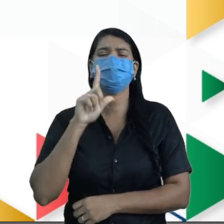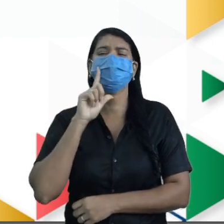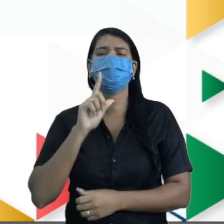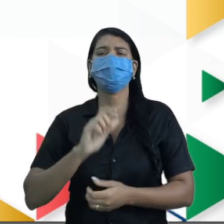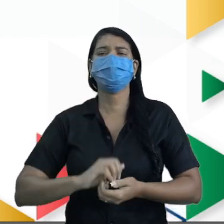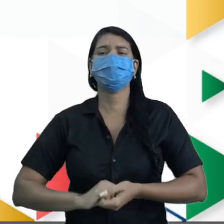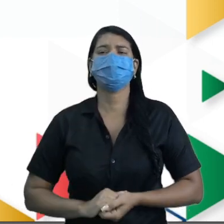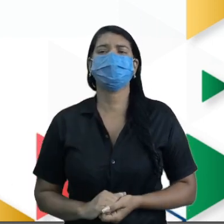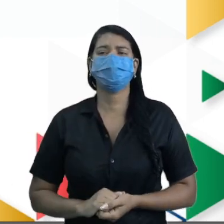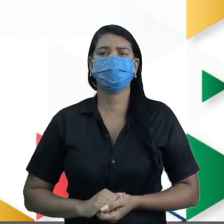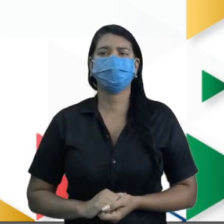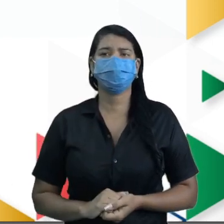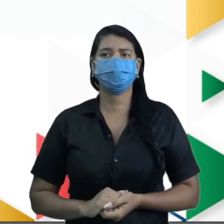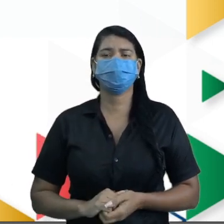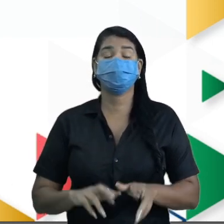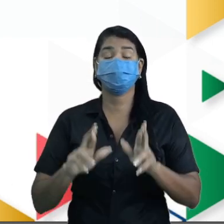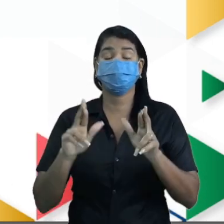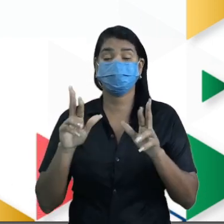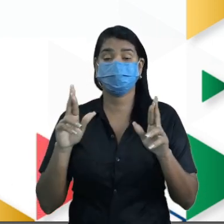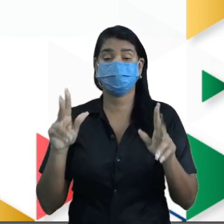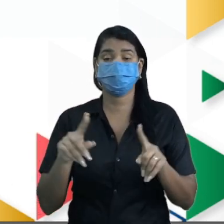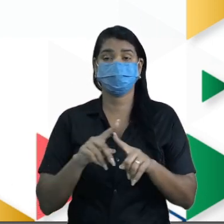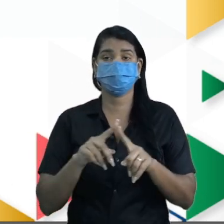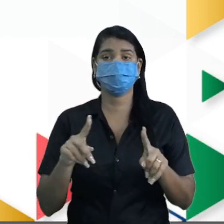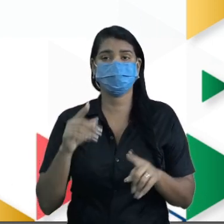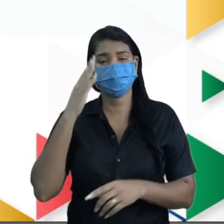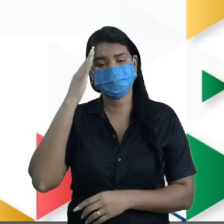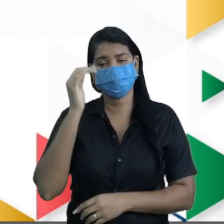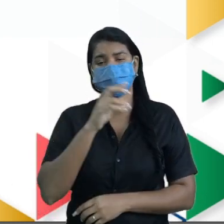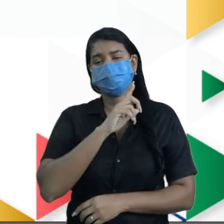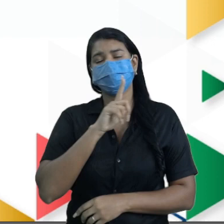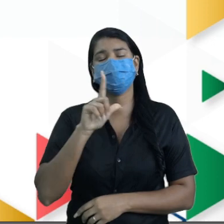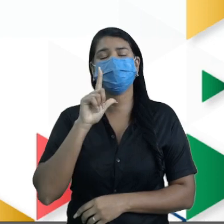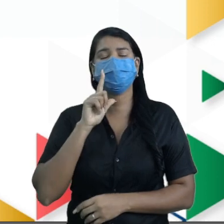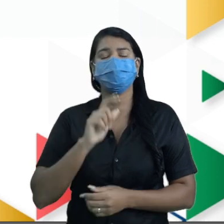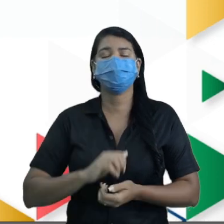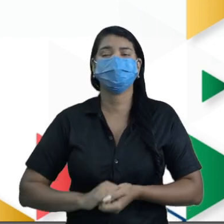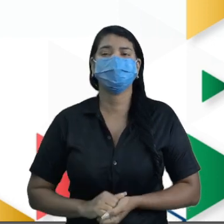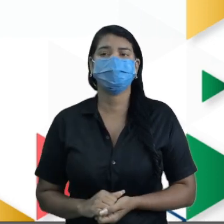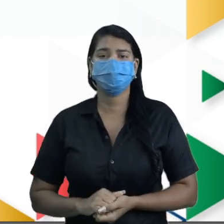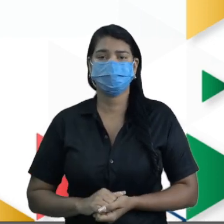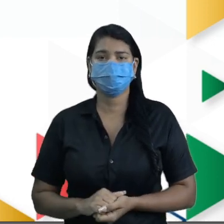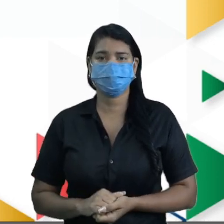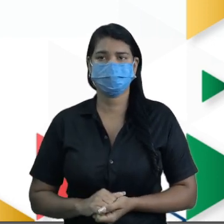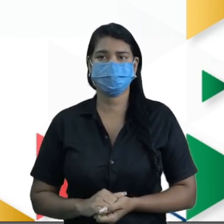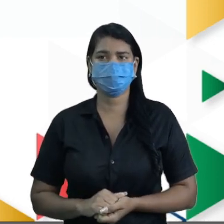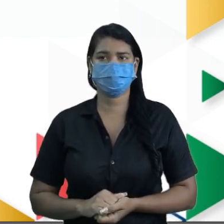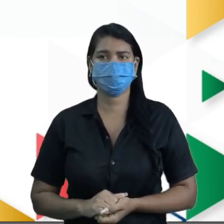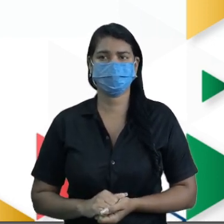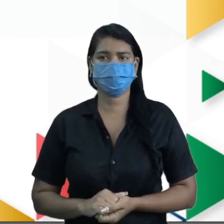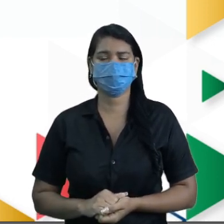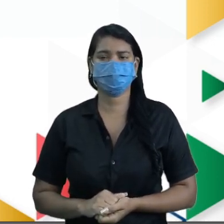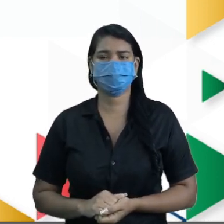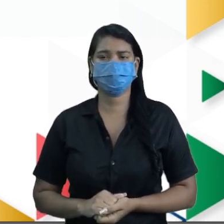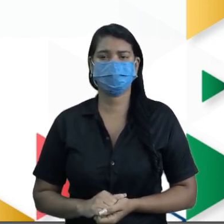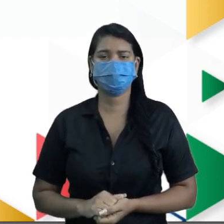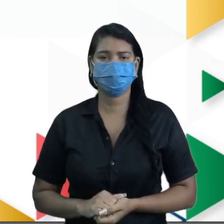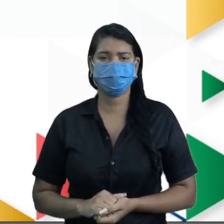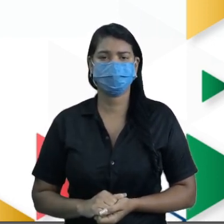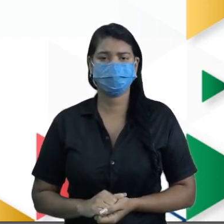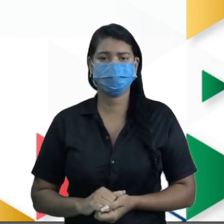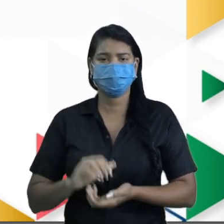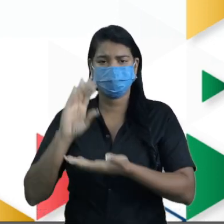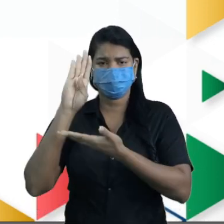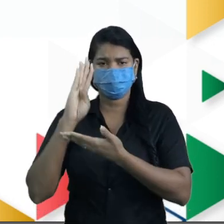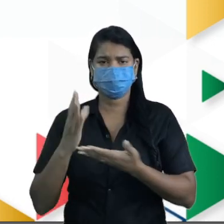São elementos diferentes, nós vamos chamar de lanches, tá bom? Bom, no item B,